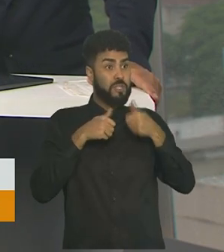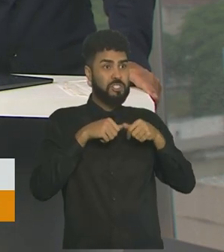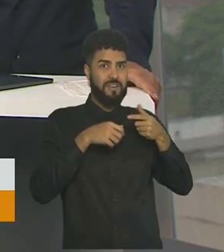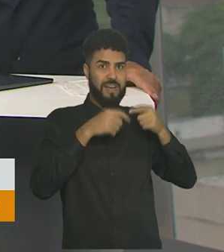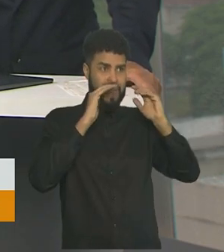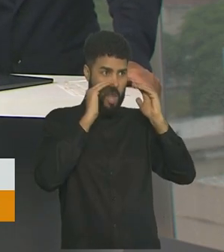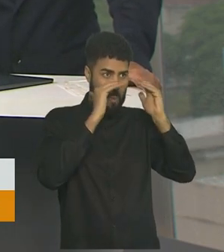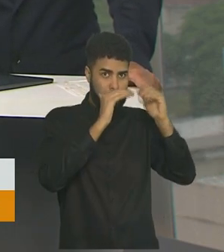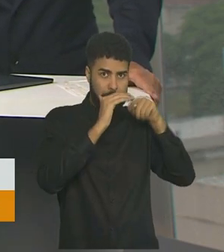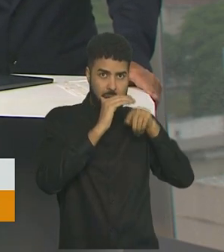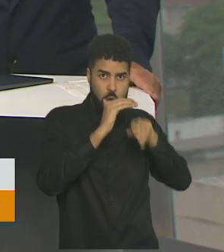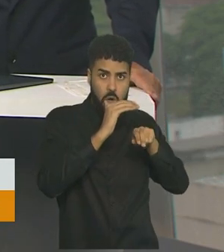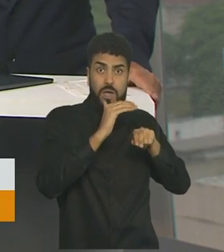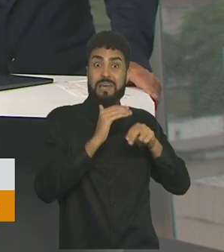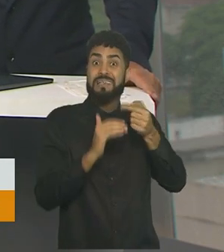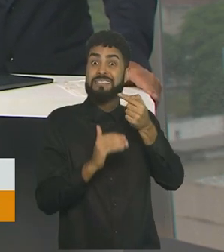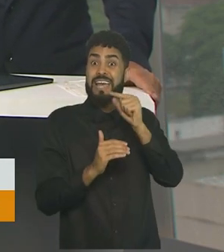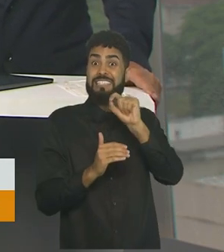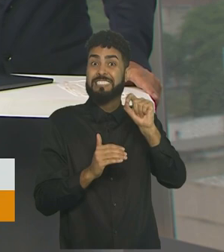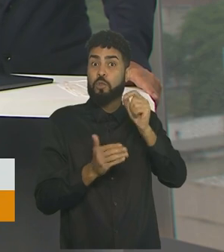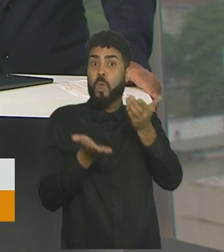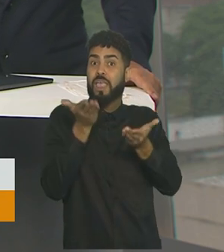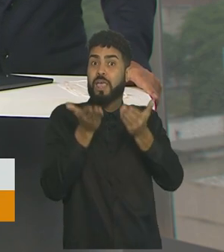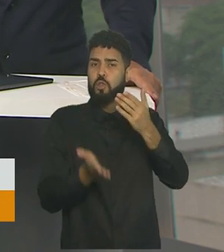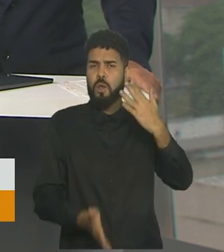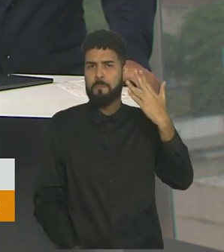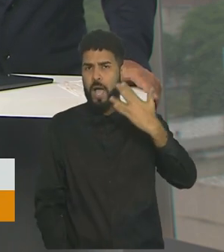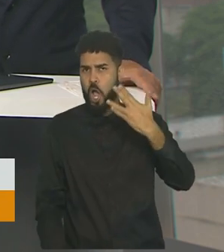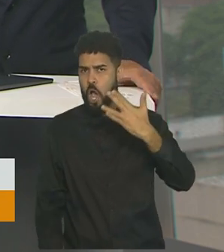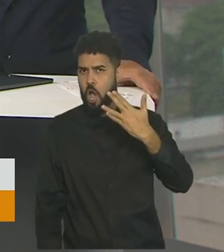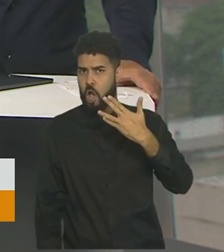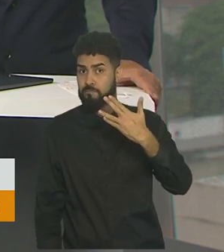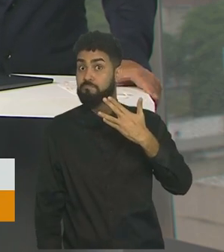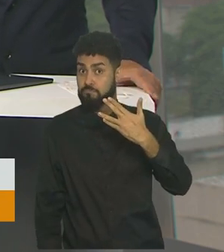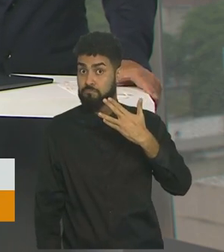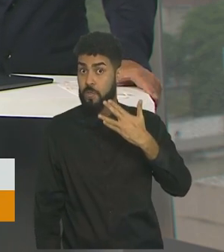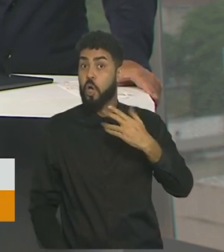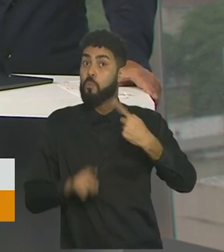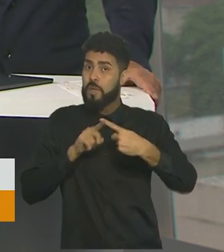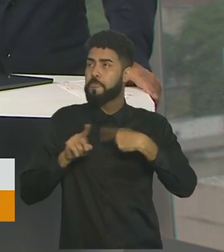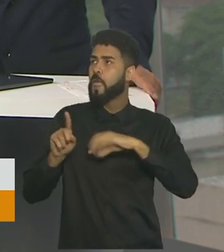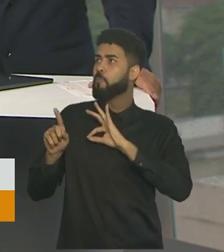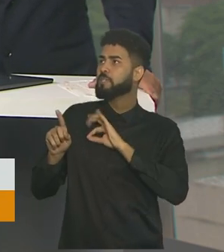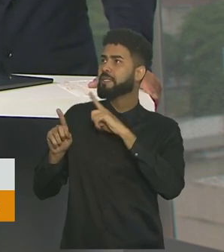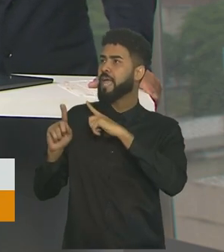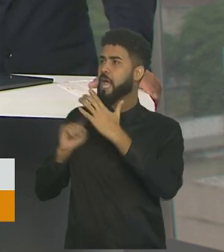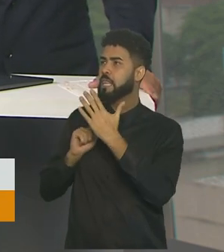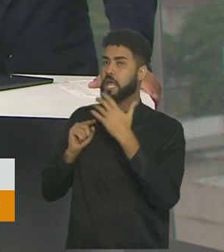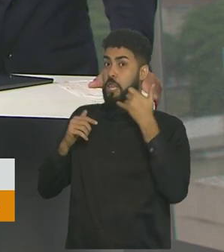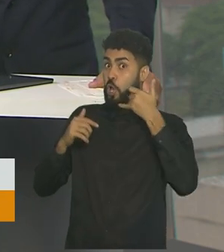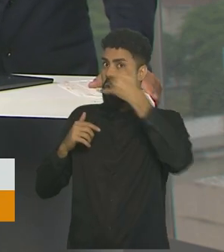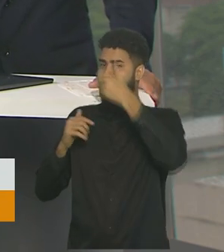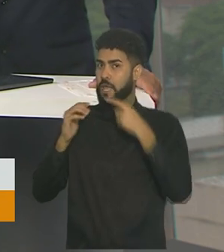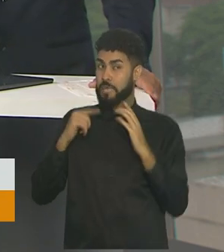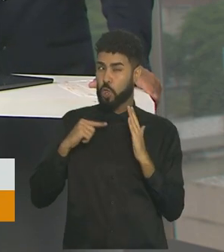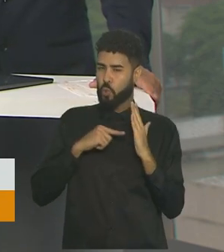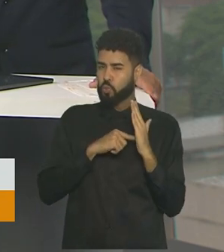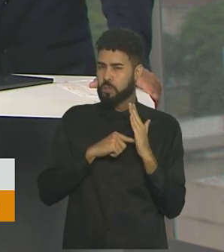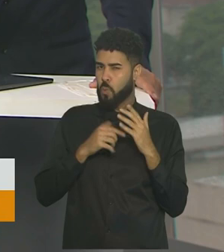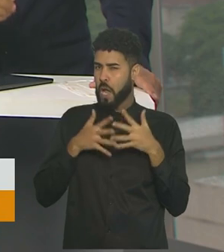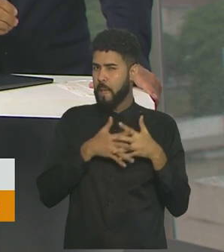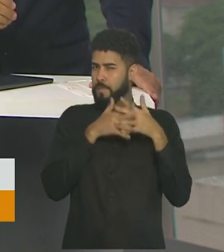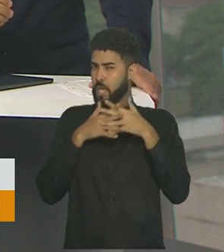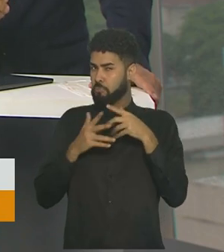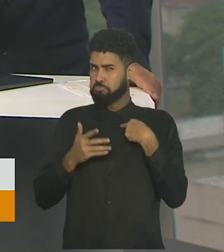junto com 700 quilos de maconha. Depois da polícia receber uma denúncia sobre um caminhão suspeito, uma equipe se